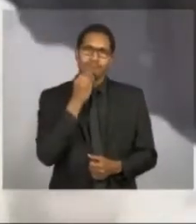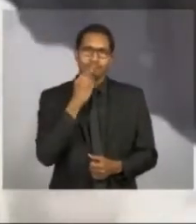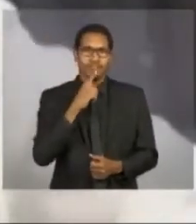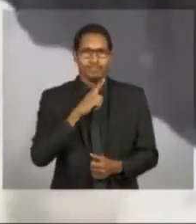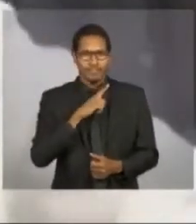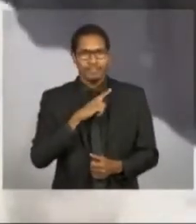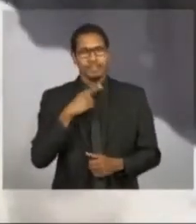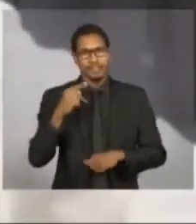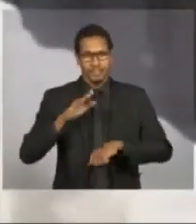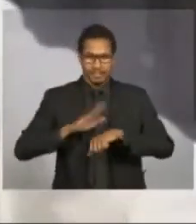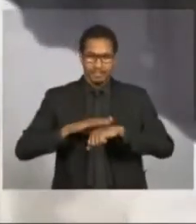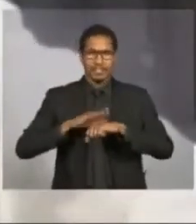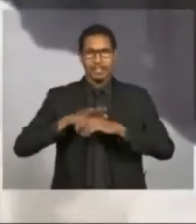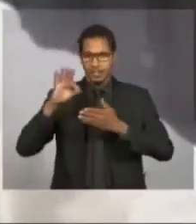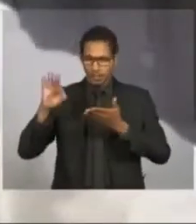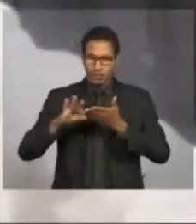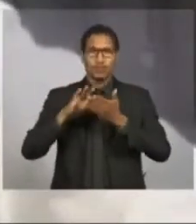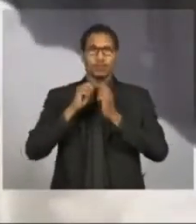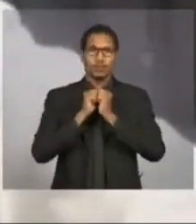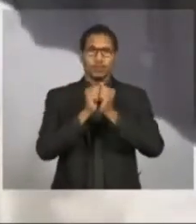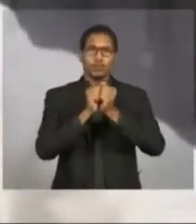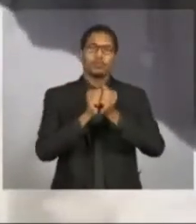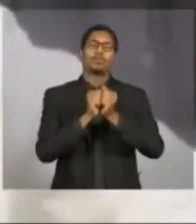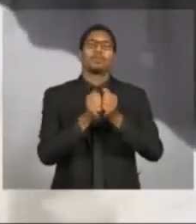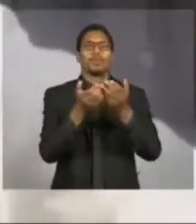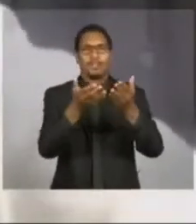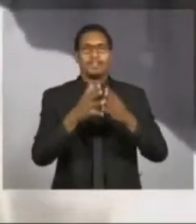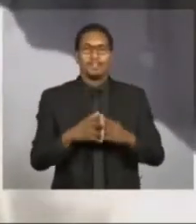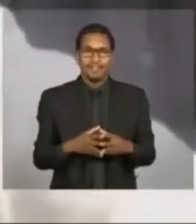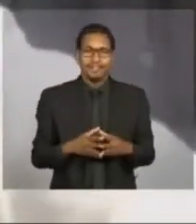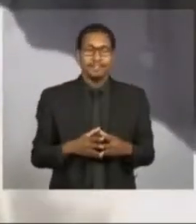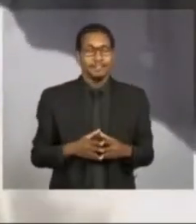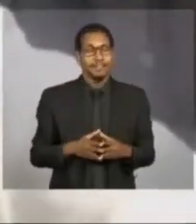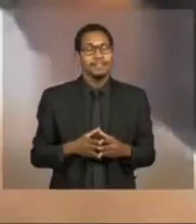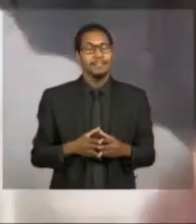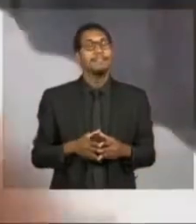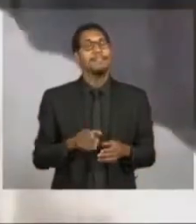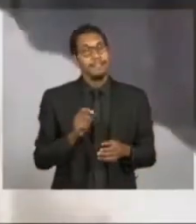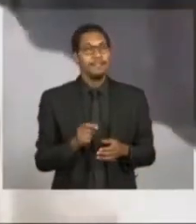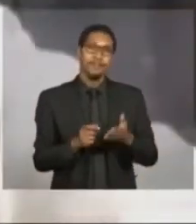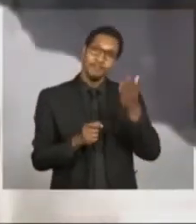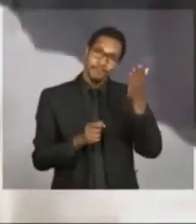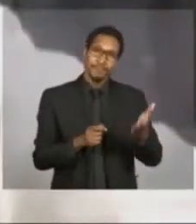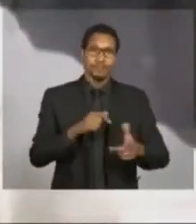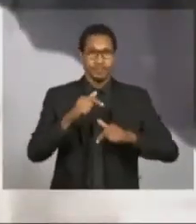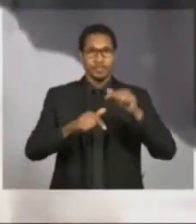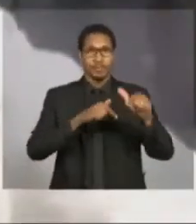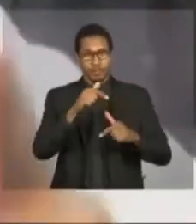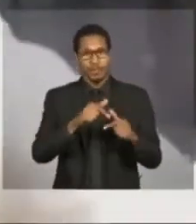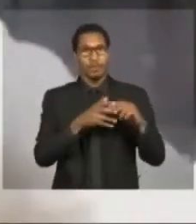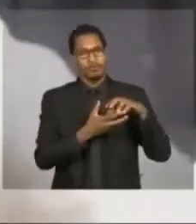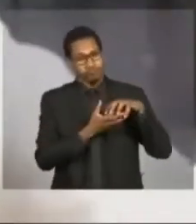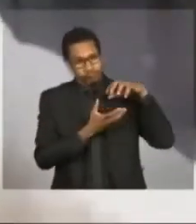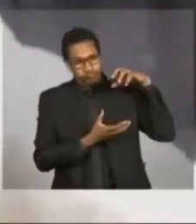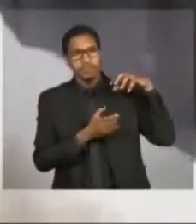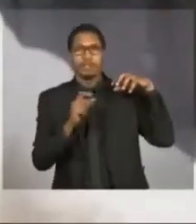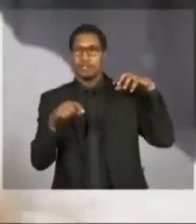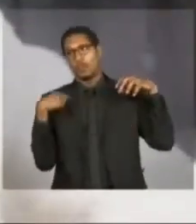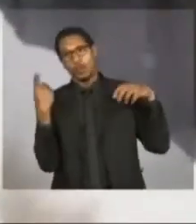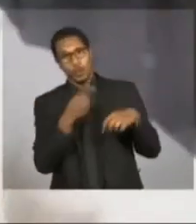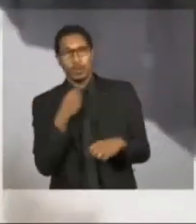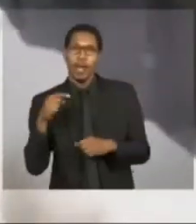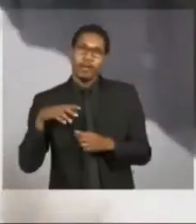ele me deu de ser coautor do projeto, junto com ele, uma vez que ele tem um trabalho grande com idosos e nós, da nossa